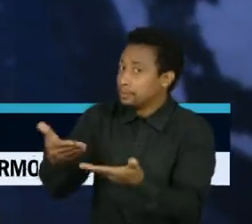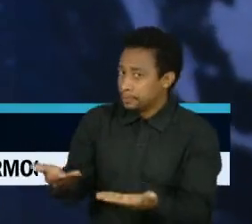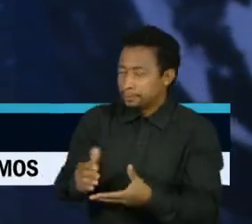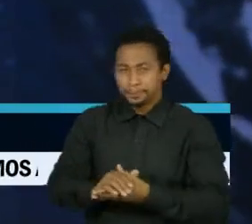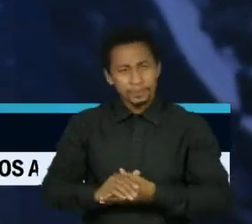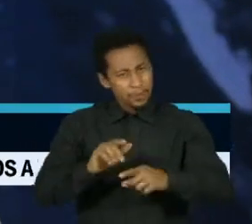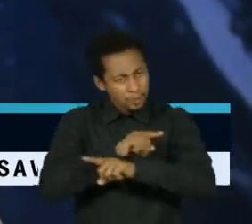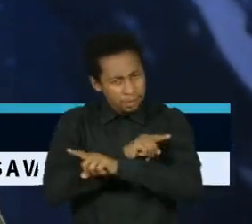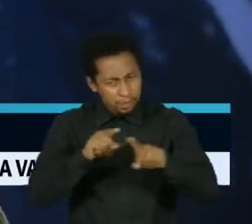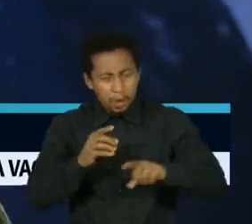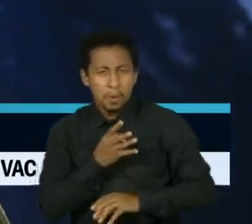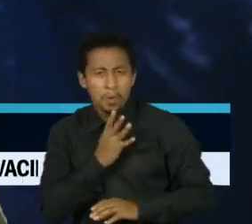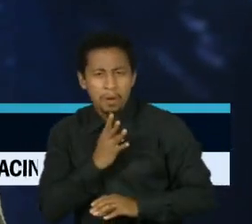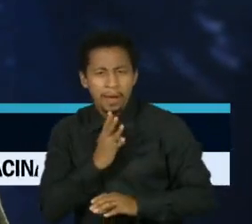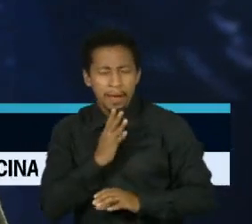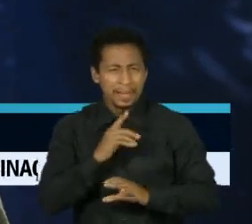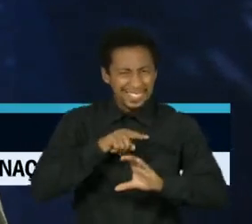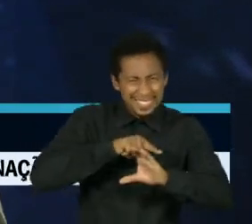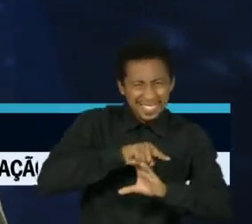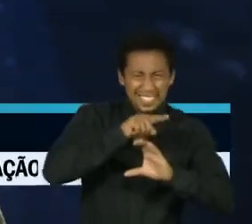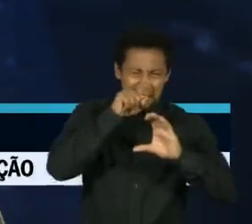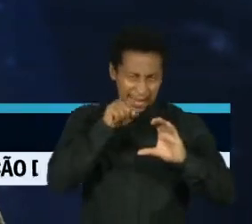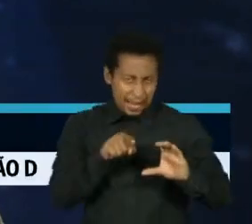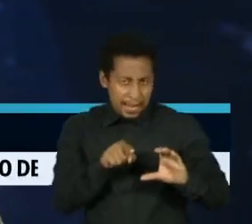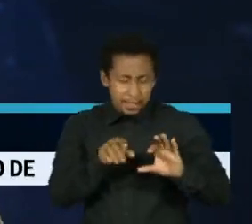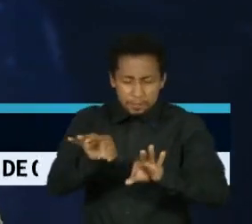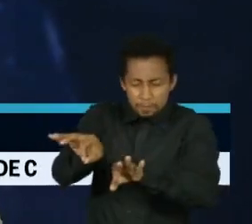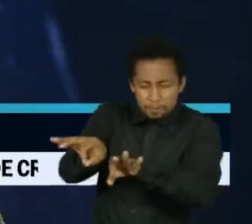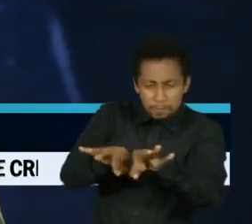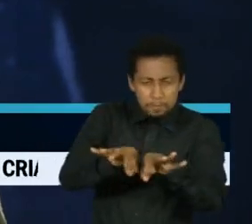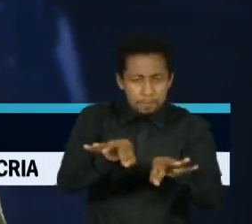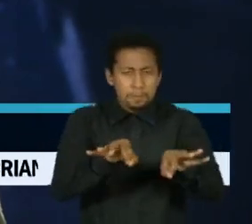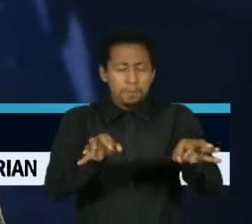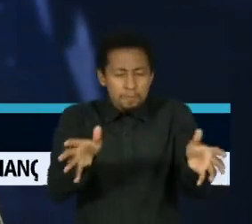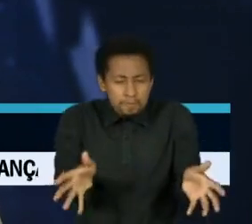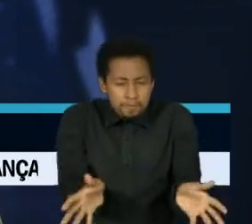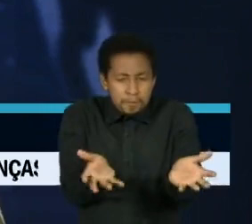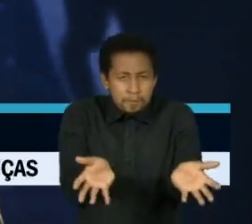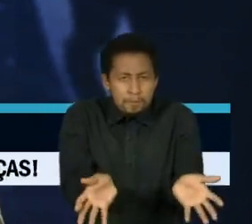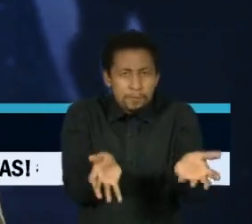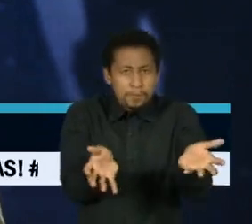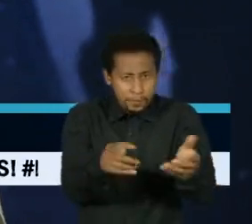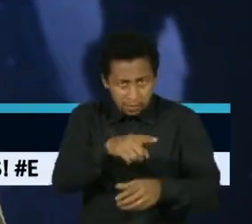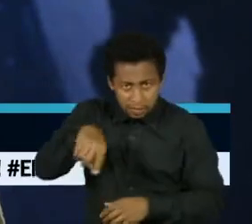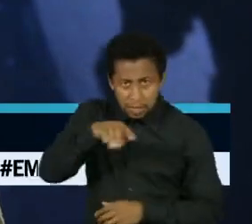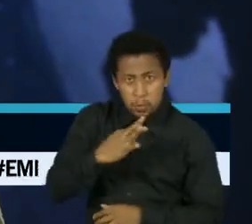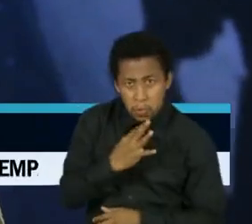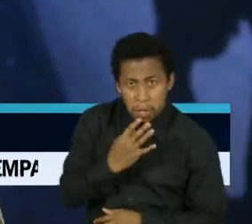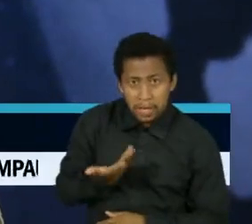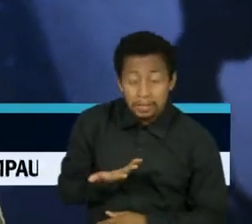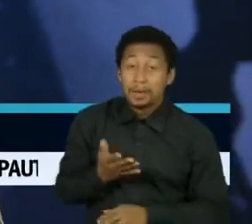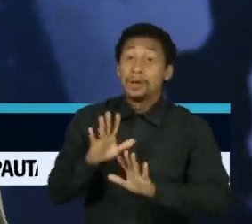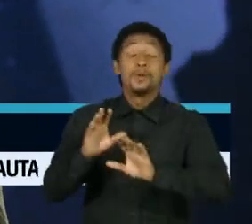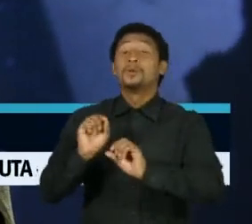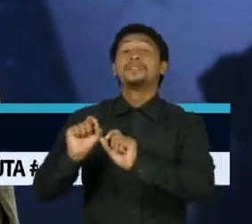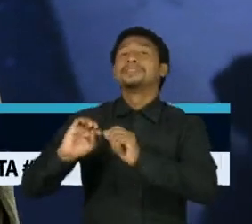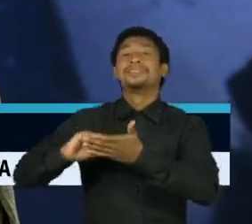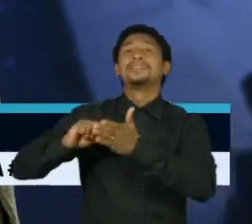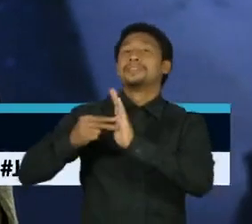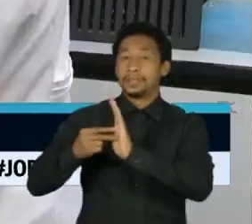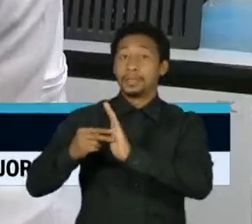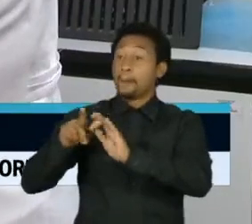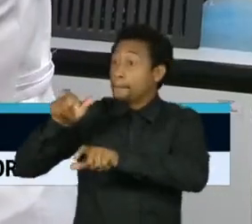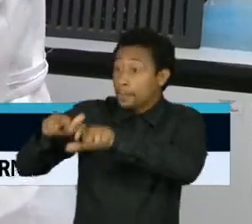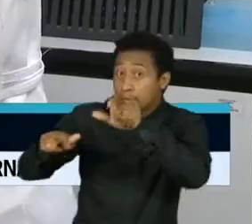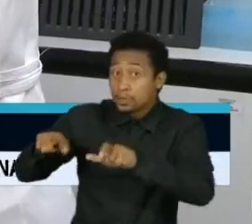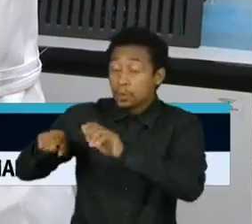Quando já ouviu falar em ciência de implementação, trata-se do estudo que busca aplicar na nossa rotina as descobertas feitas por pesquisadores.